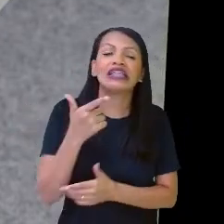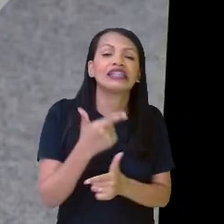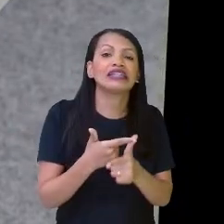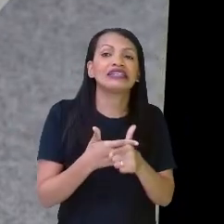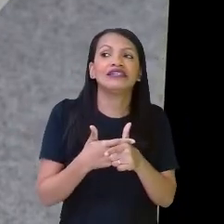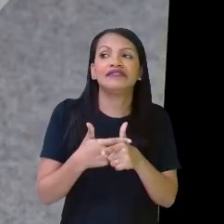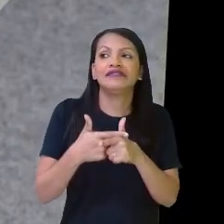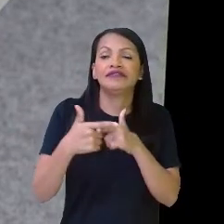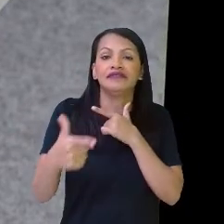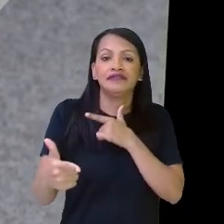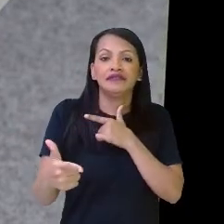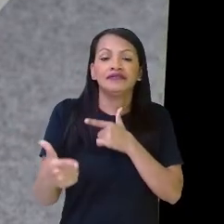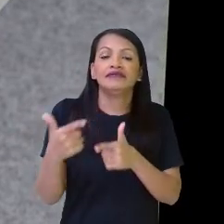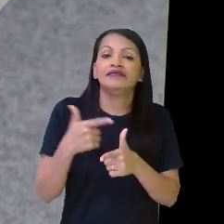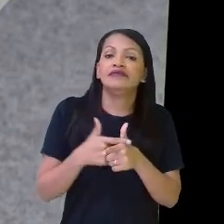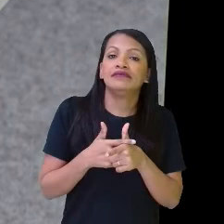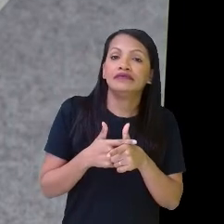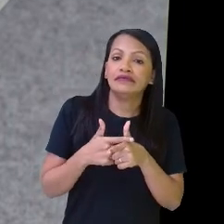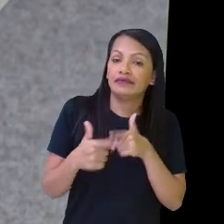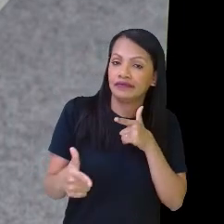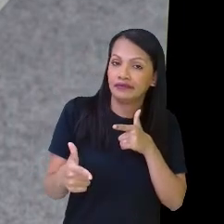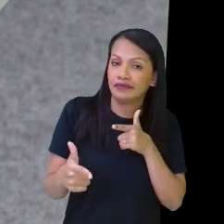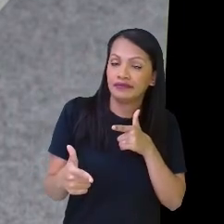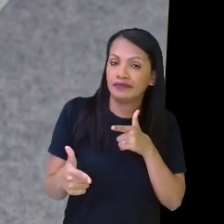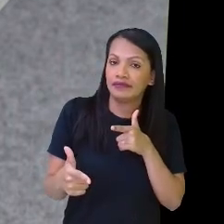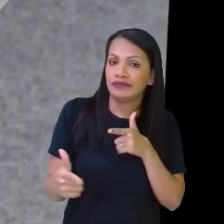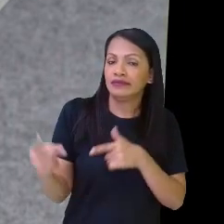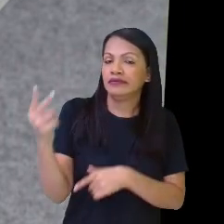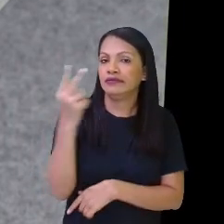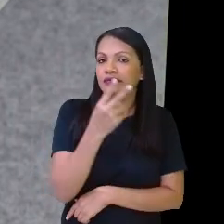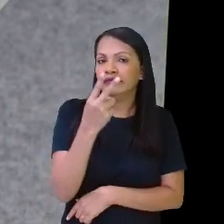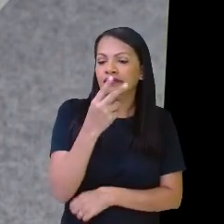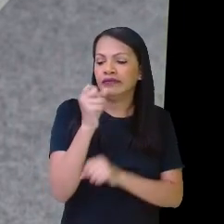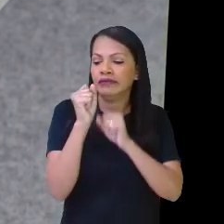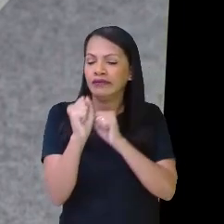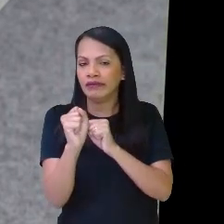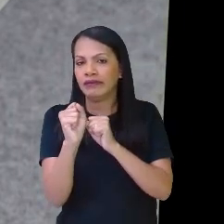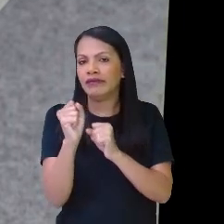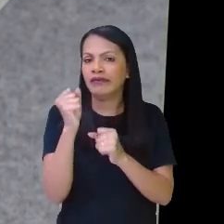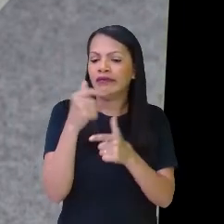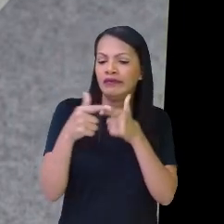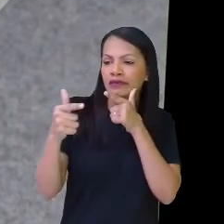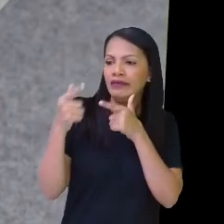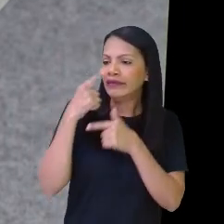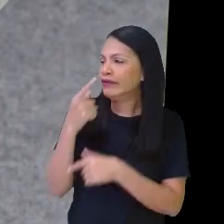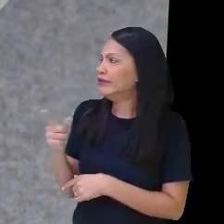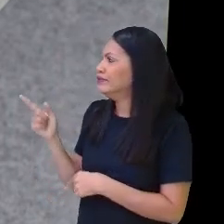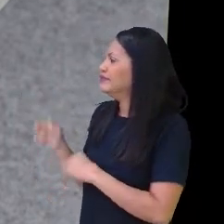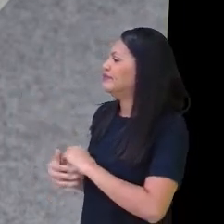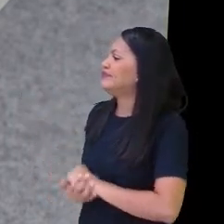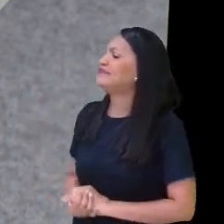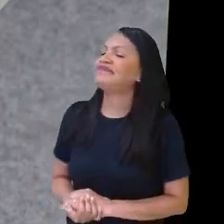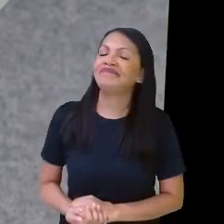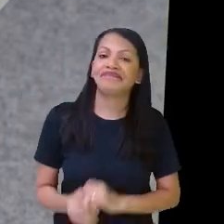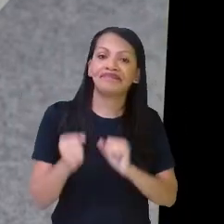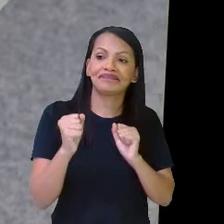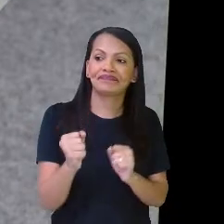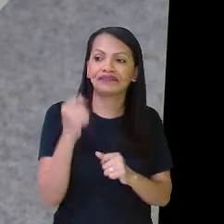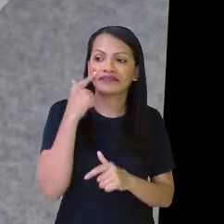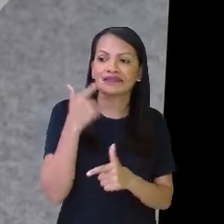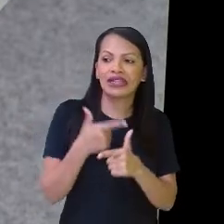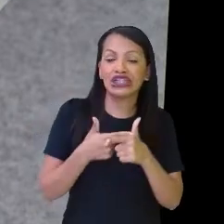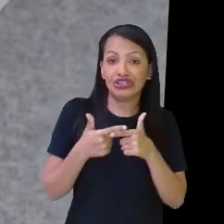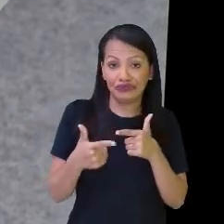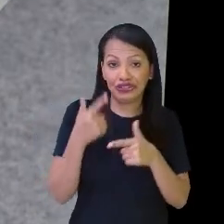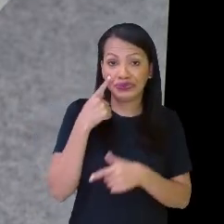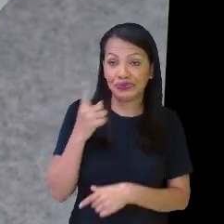como é, ao meio. Será que eu posso dividir assim? Me diz assim, sim ou não? Eu posso dividir assim,